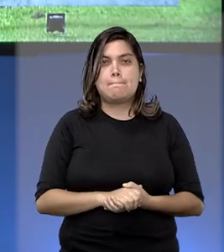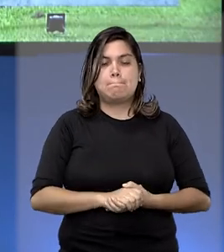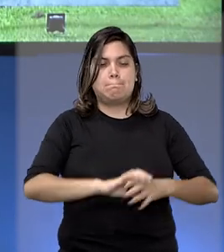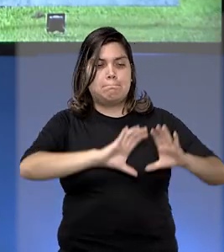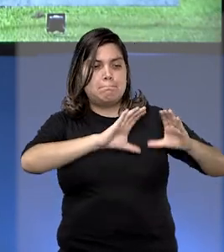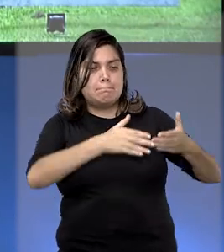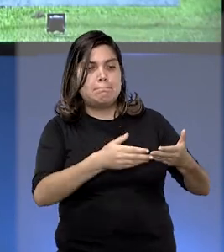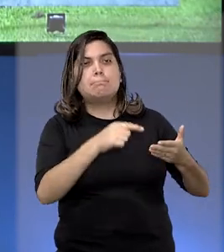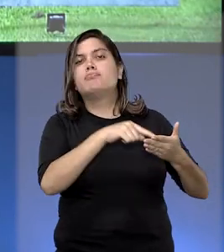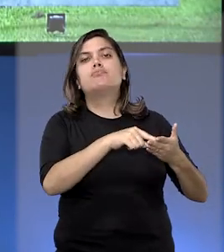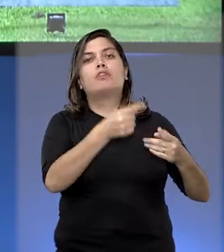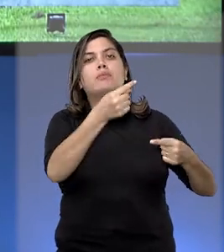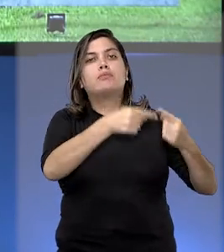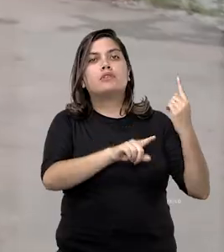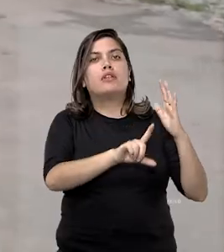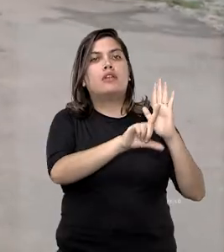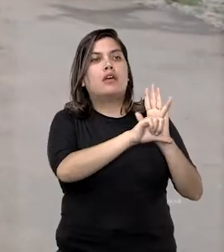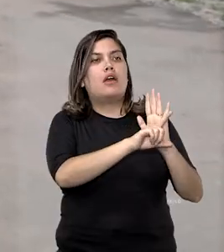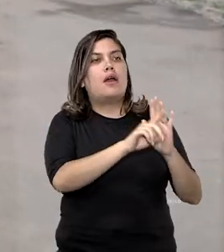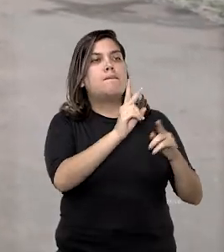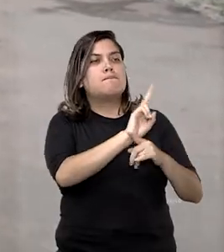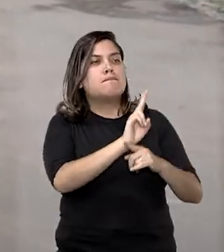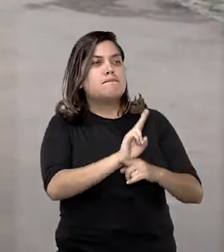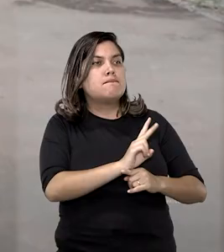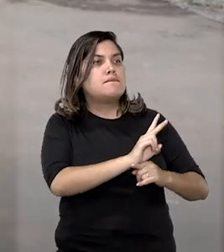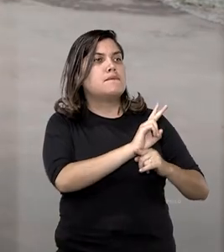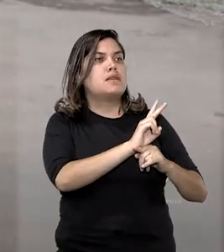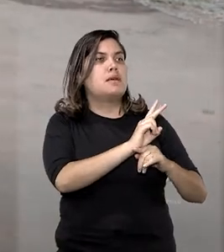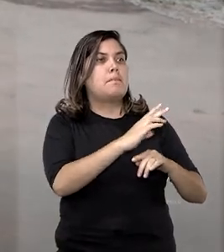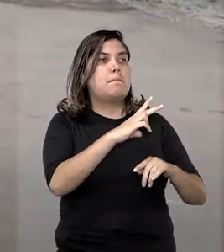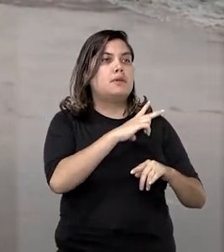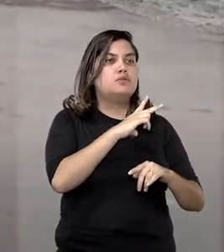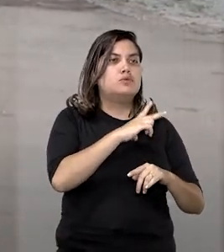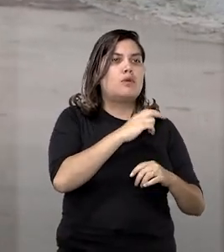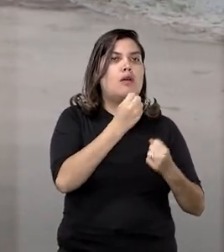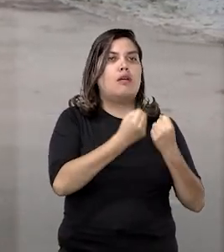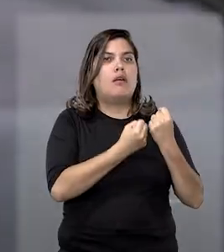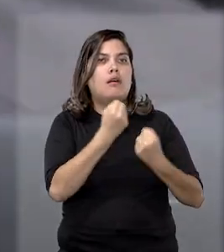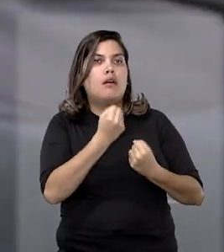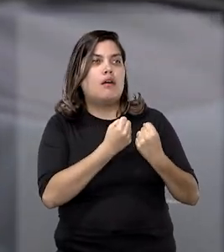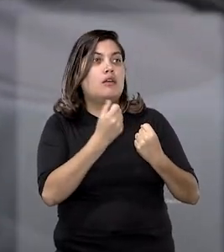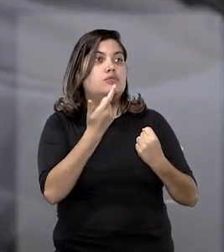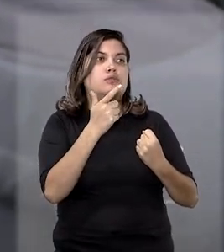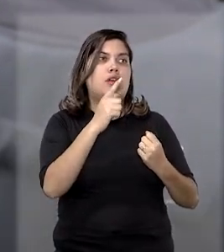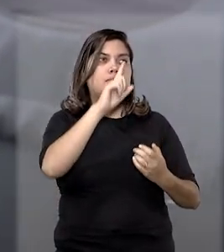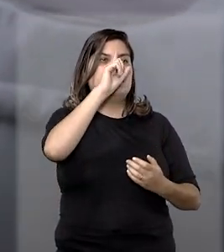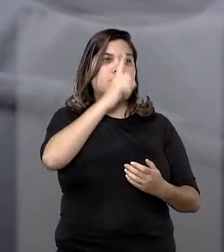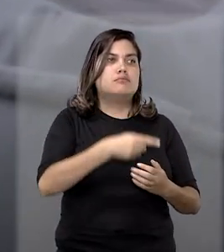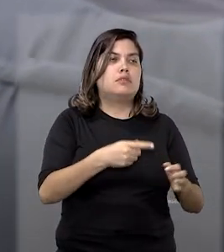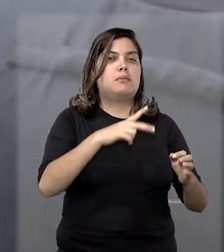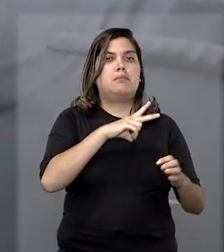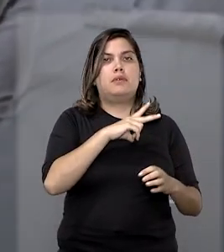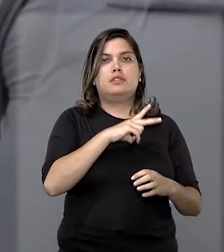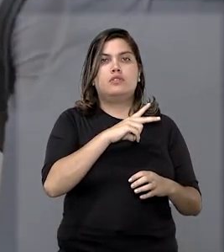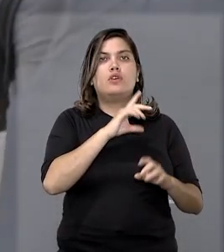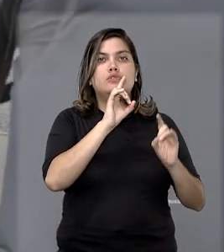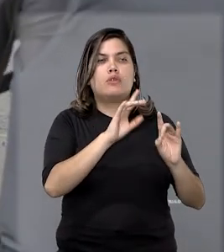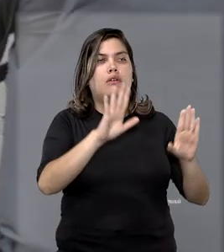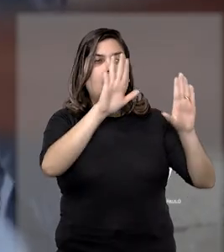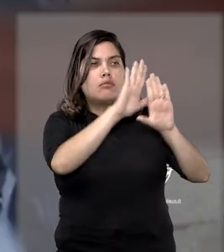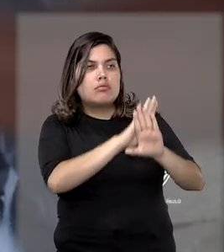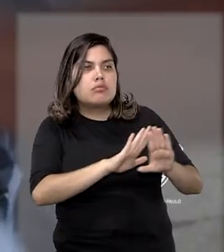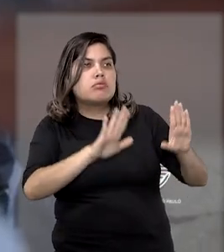O colegiado considerou ilegal a busca pessoal ou veicular, sem mandado judicial, motivada apenas pela